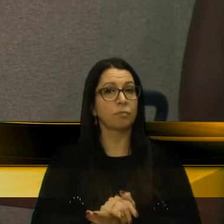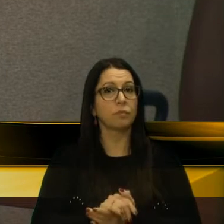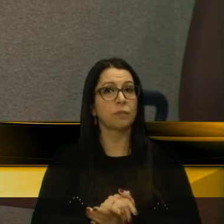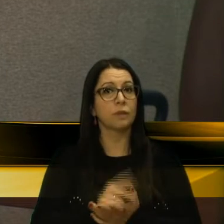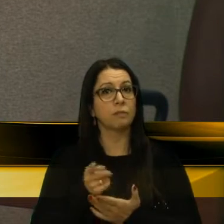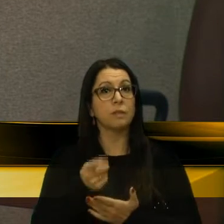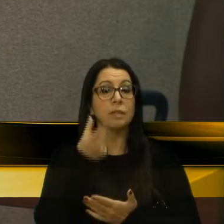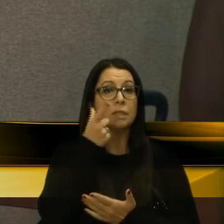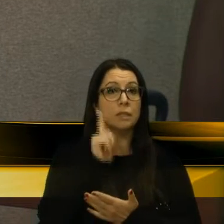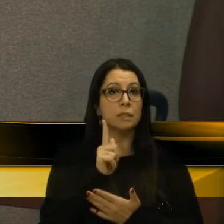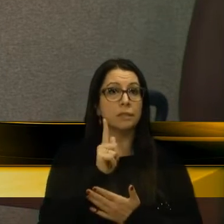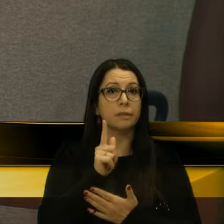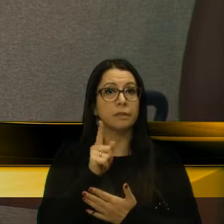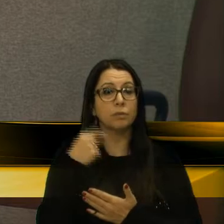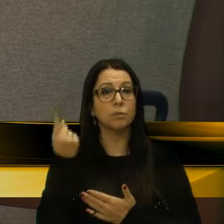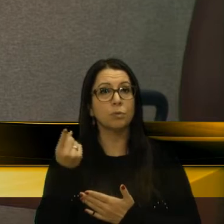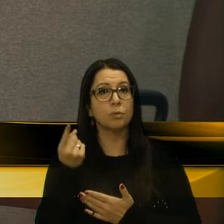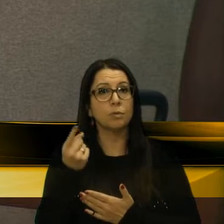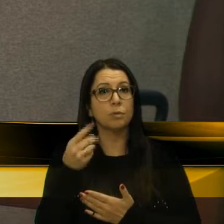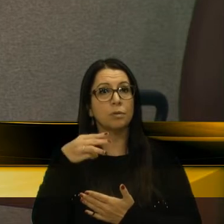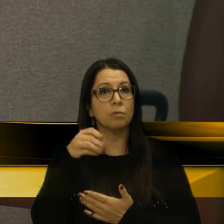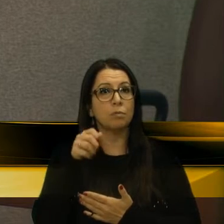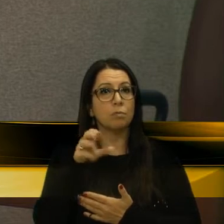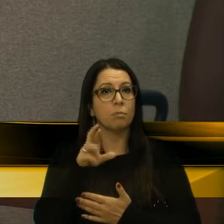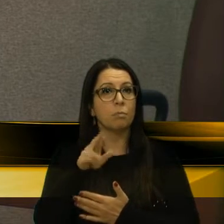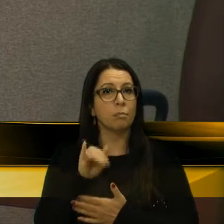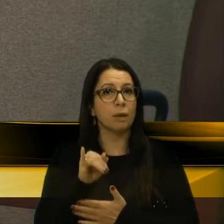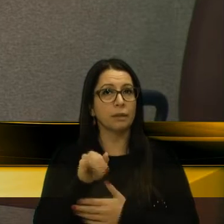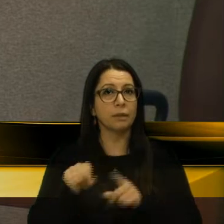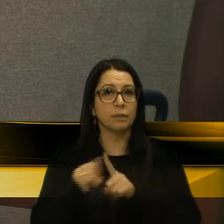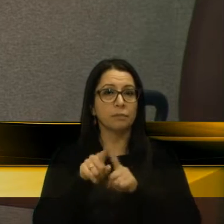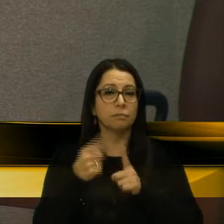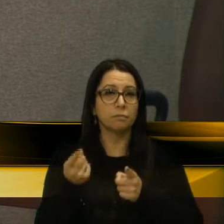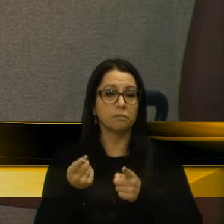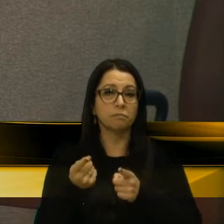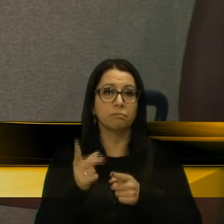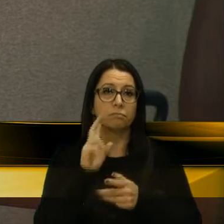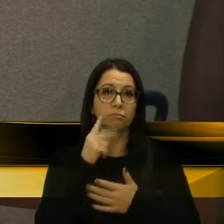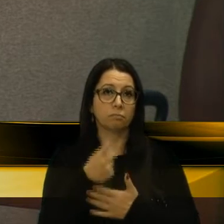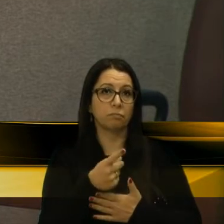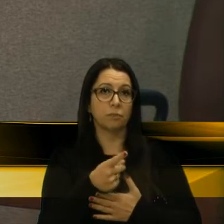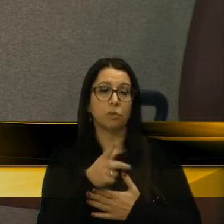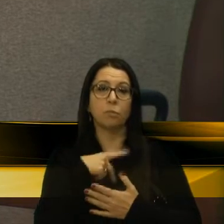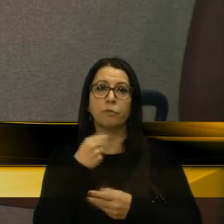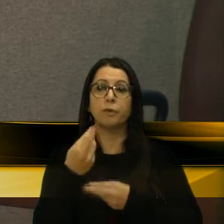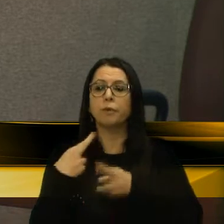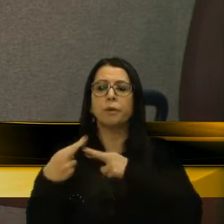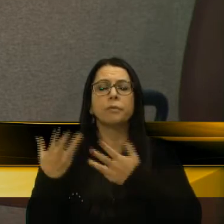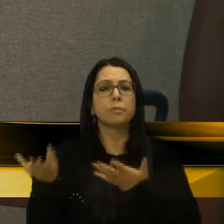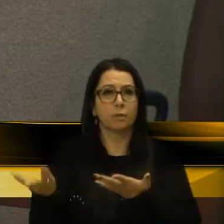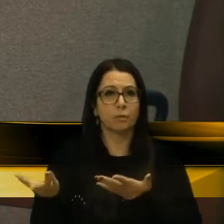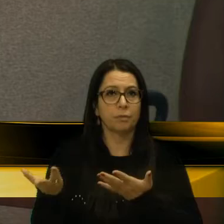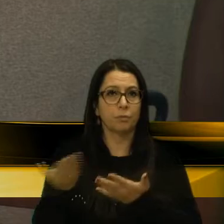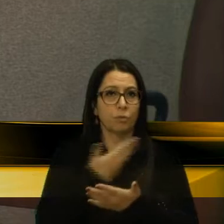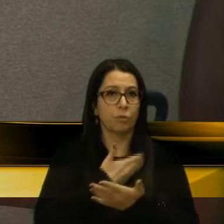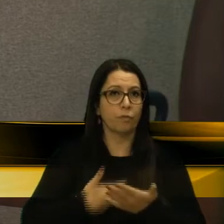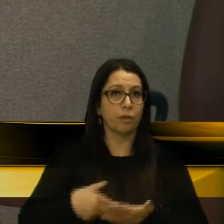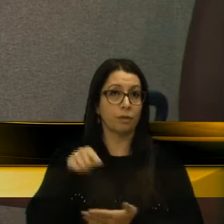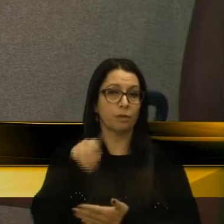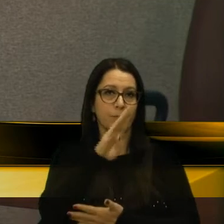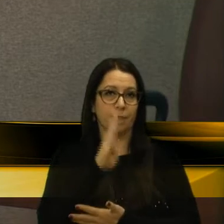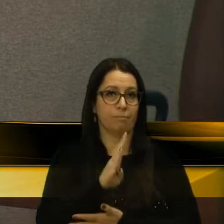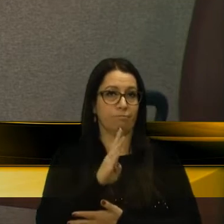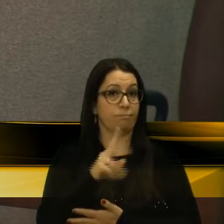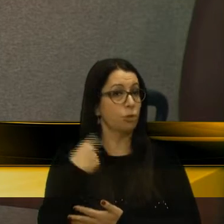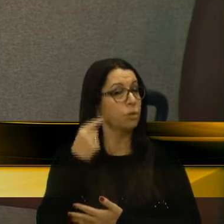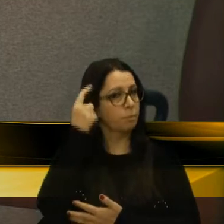que ganhe o adversário do Macri, que é o que está se desenhando. Como fica esse relacionamento com o governo brasileiro? É isso que nós